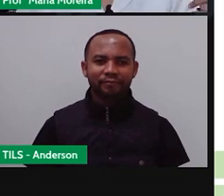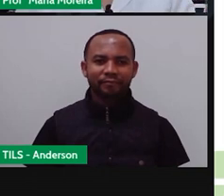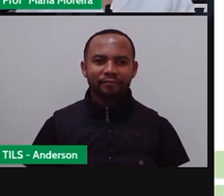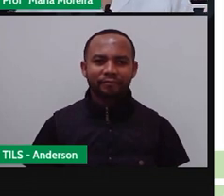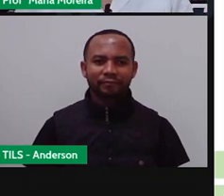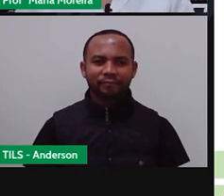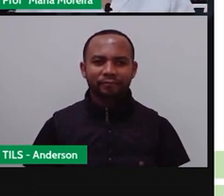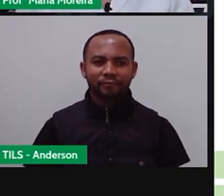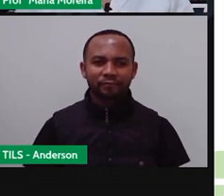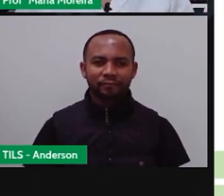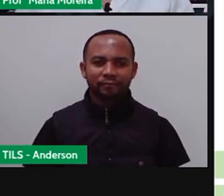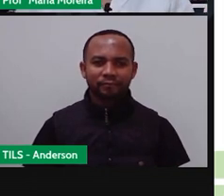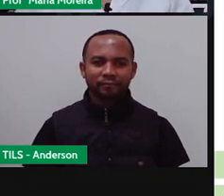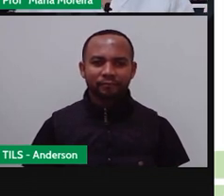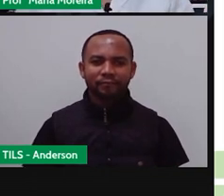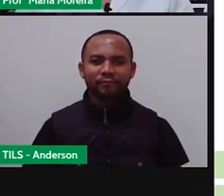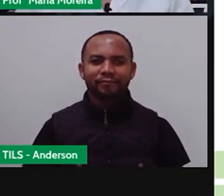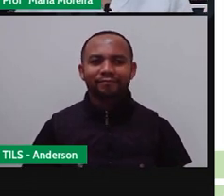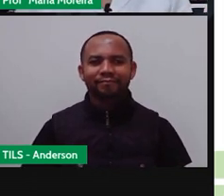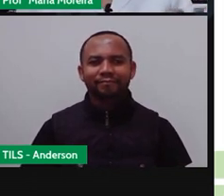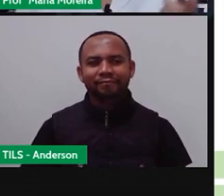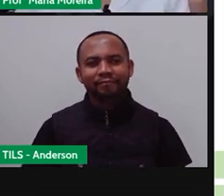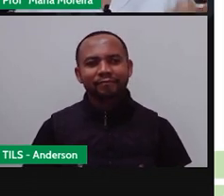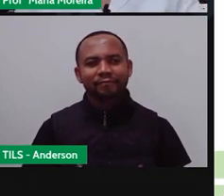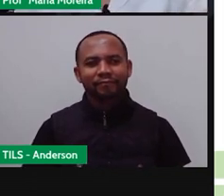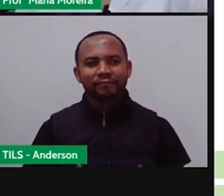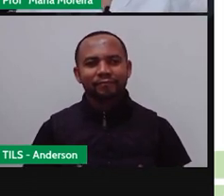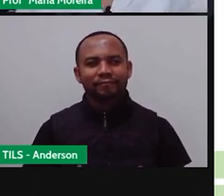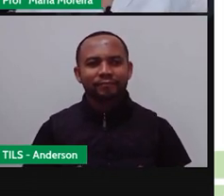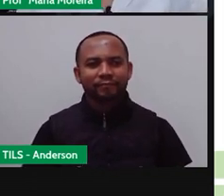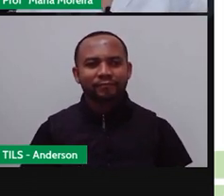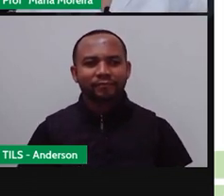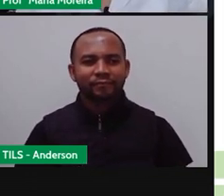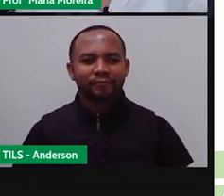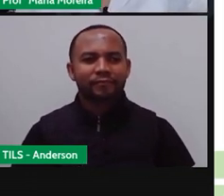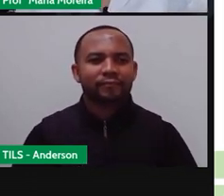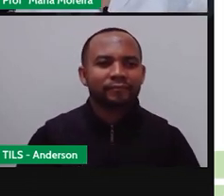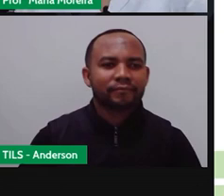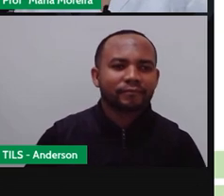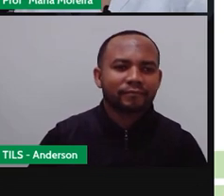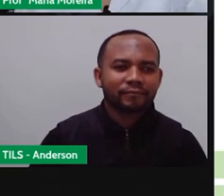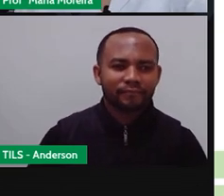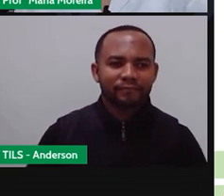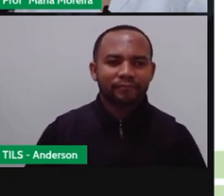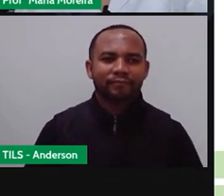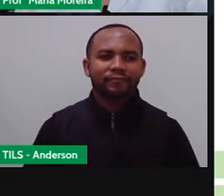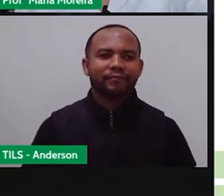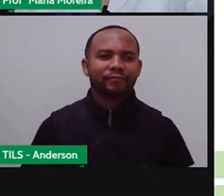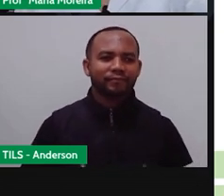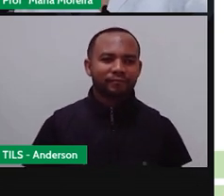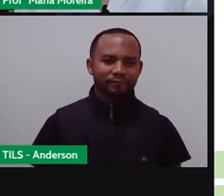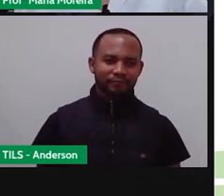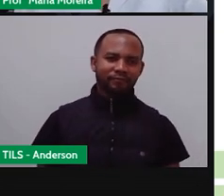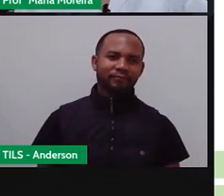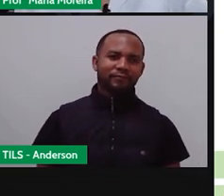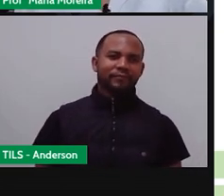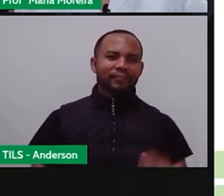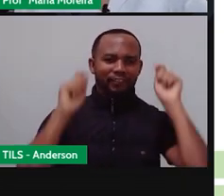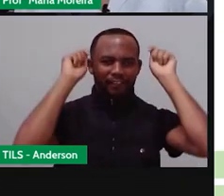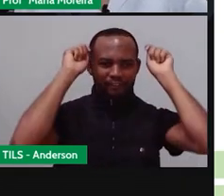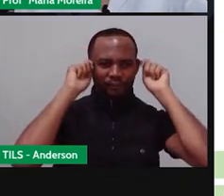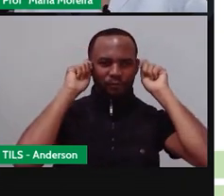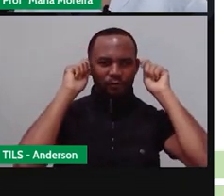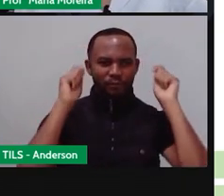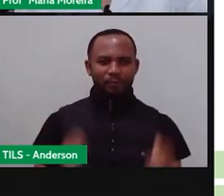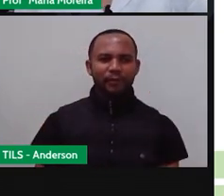começar a mandar diminuir a temperatura daqui. Eu quero ver o que você vai fazer. Você vai dar, fazer a tradução em Libras, quê? De gorro, de luva? Vai